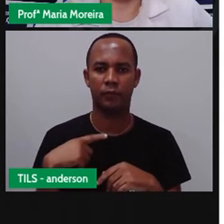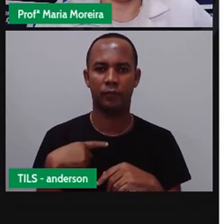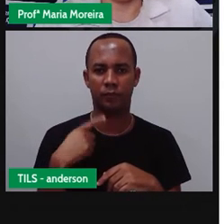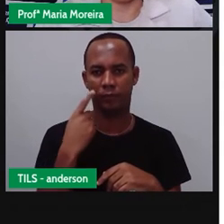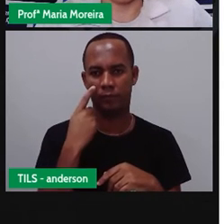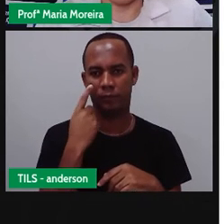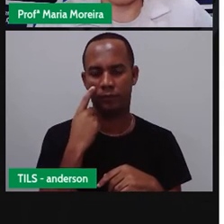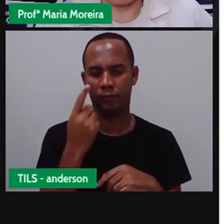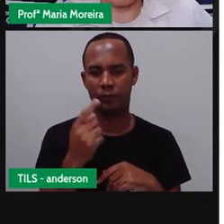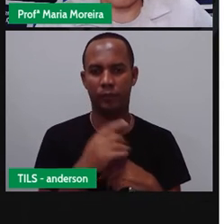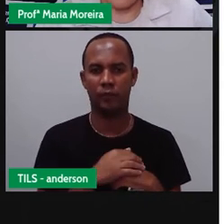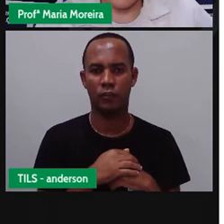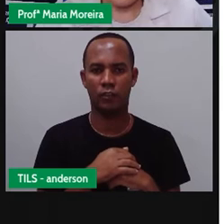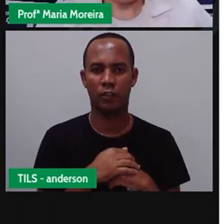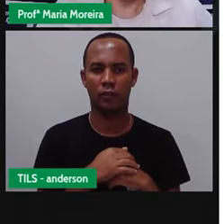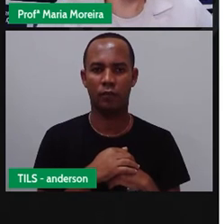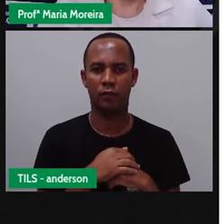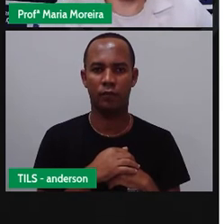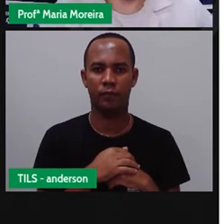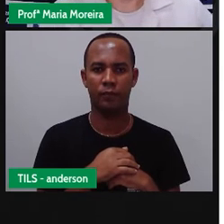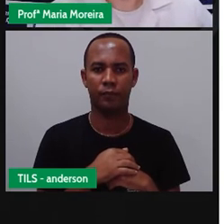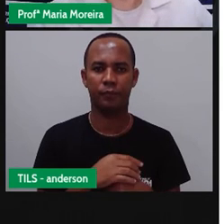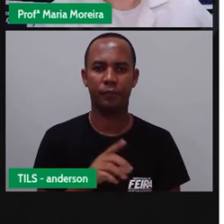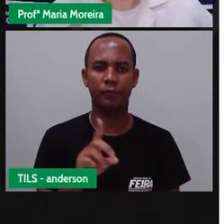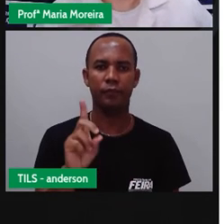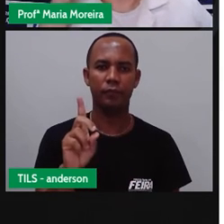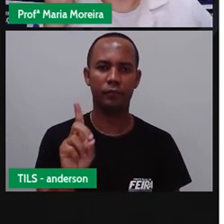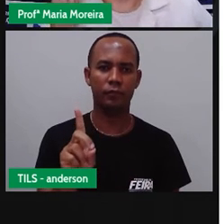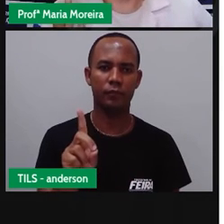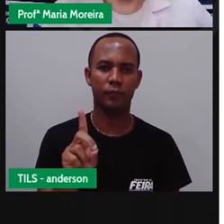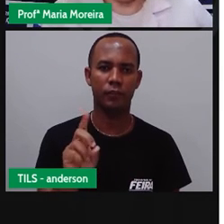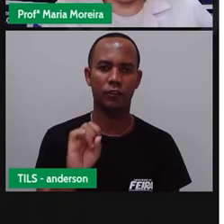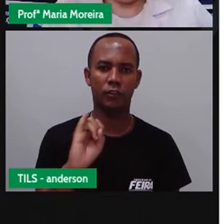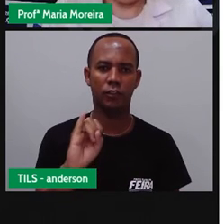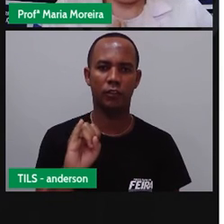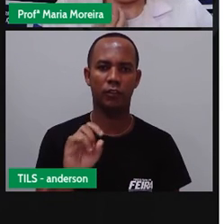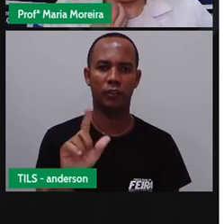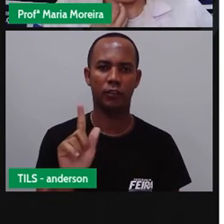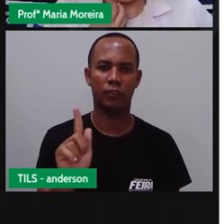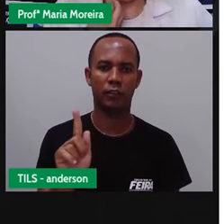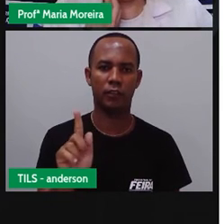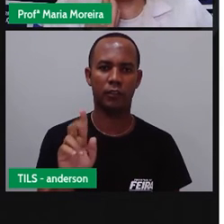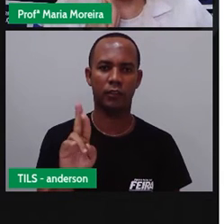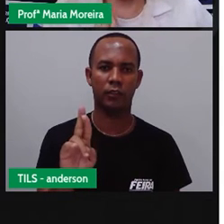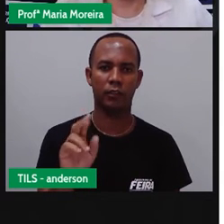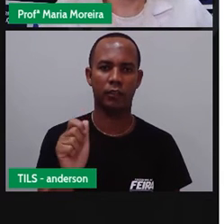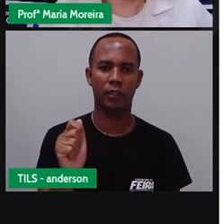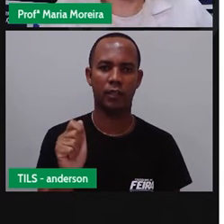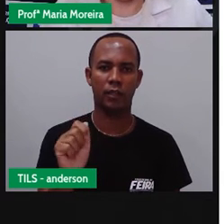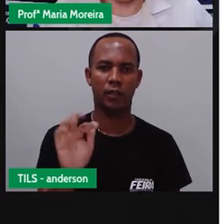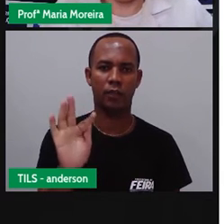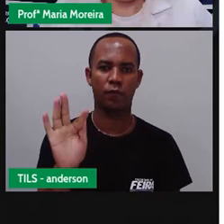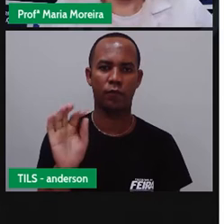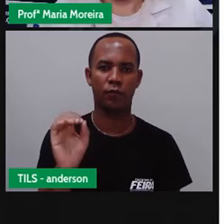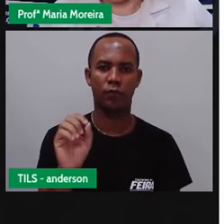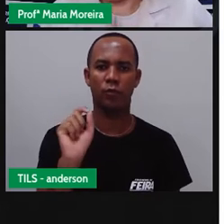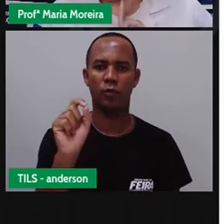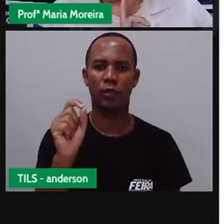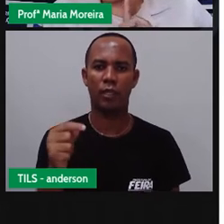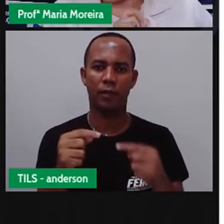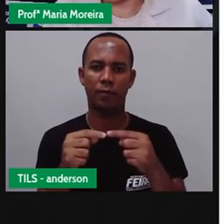dígrafo, né? O dígrafo é quando duas letras emitem o quê? Um único som.